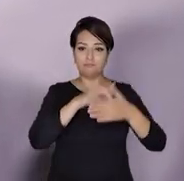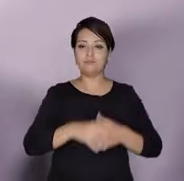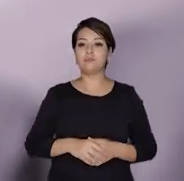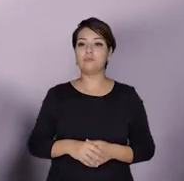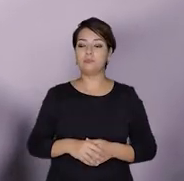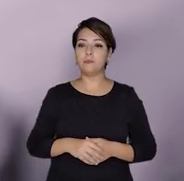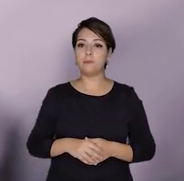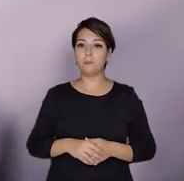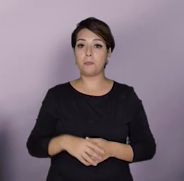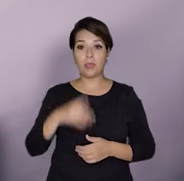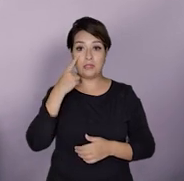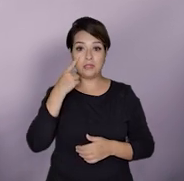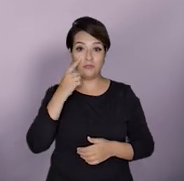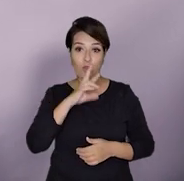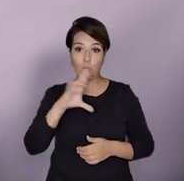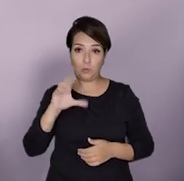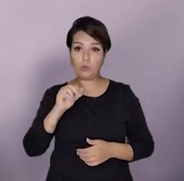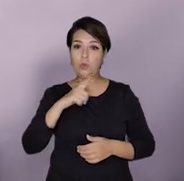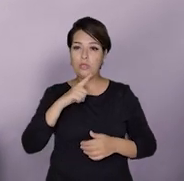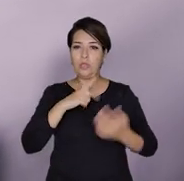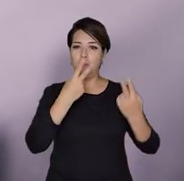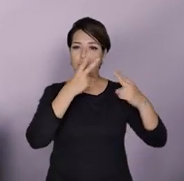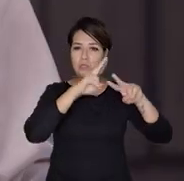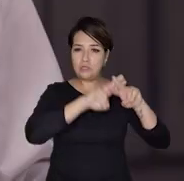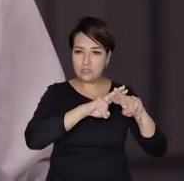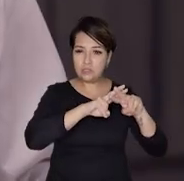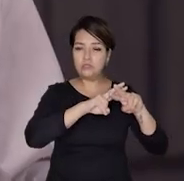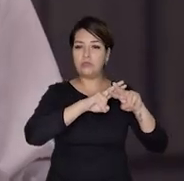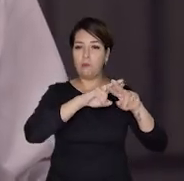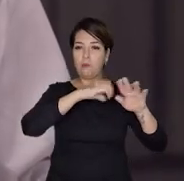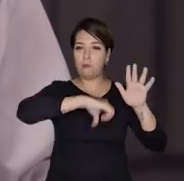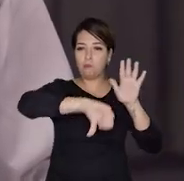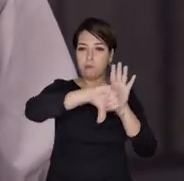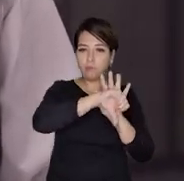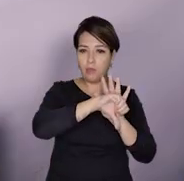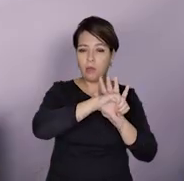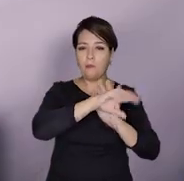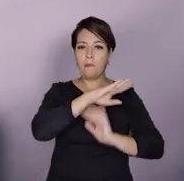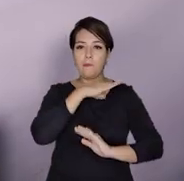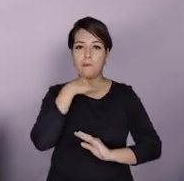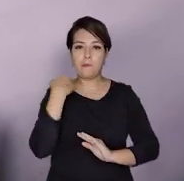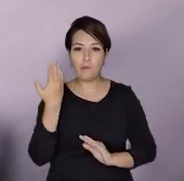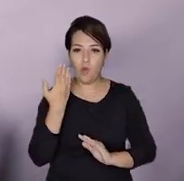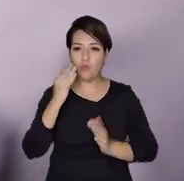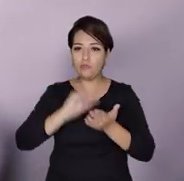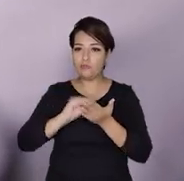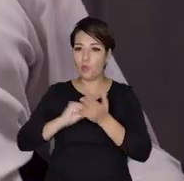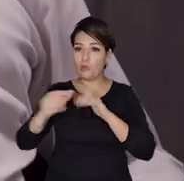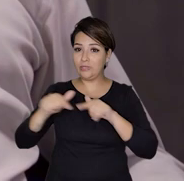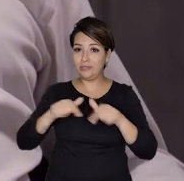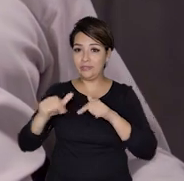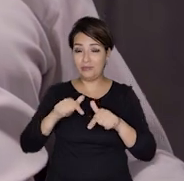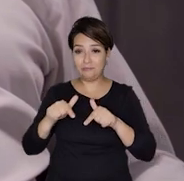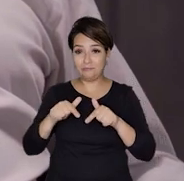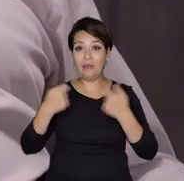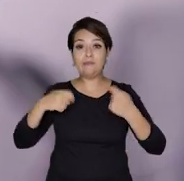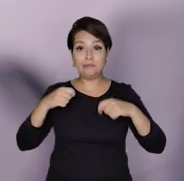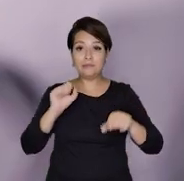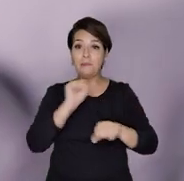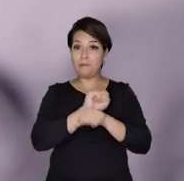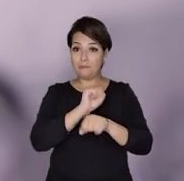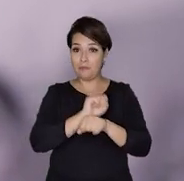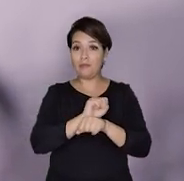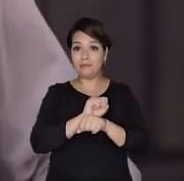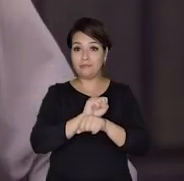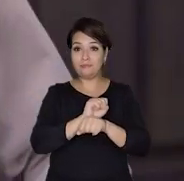Você vem para o Rio de Janeiro, onde são prisões, máfias, mortes, desemprego. A gente tem que tirar o Rio de Janeiro disso. Cinco governadores presos